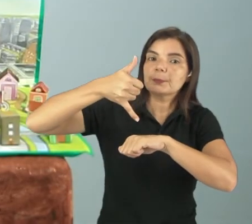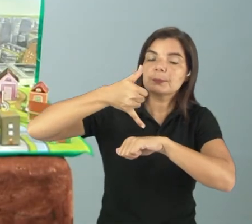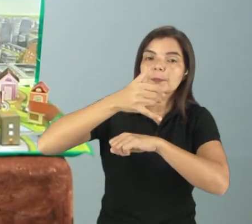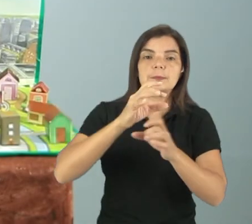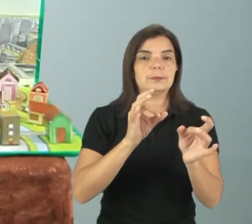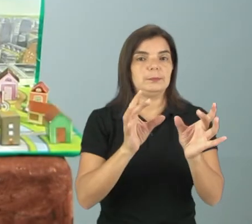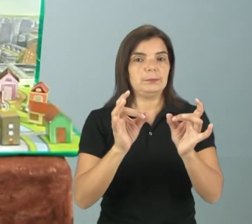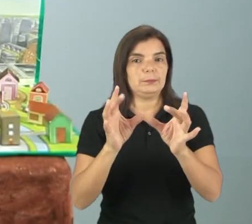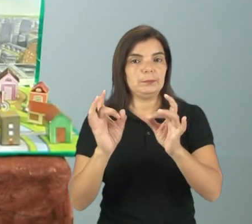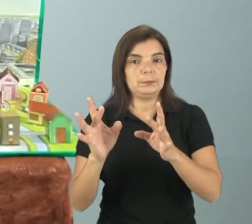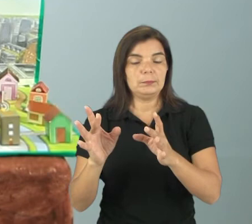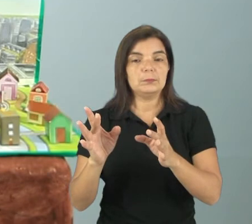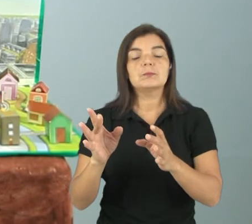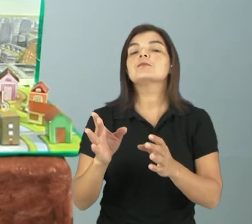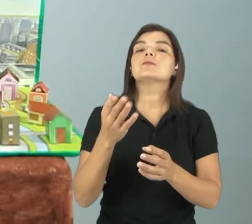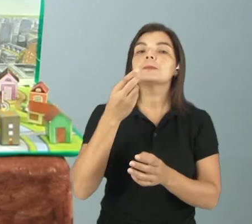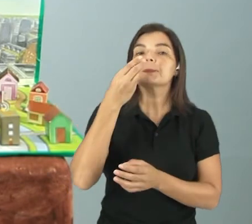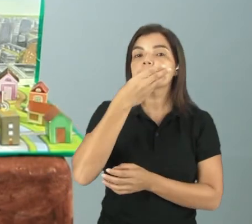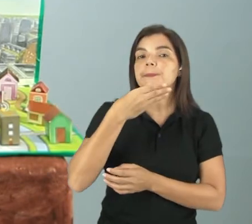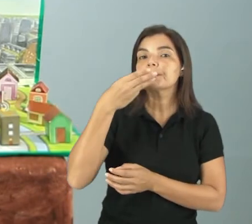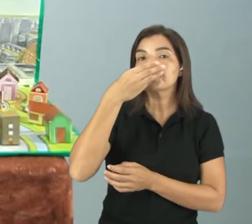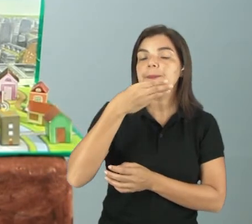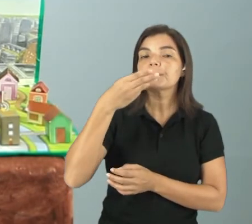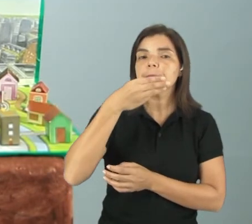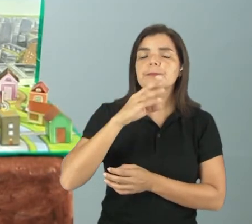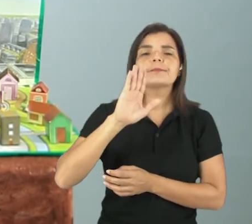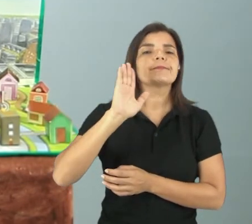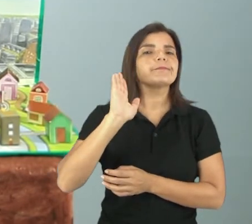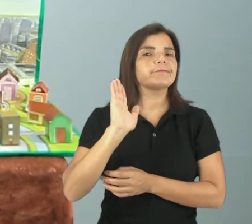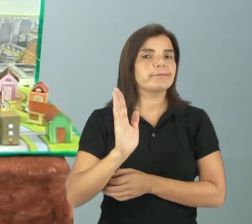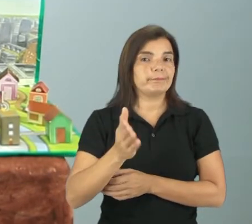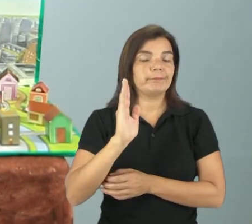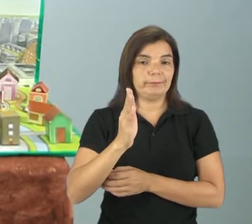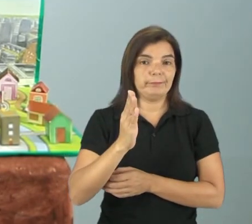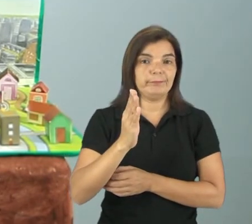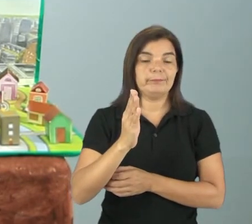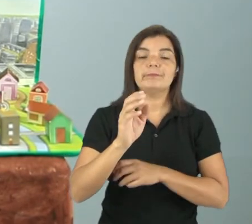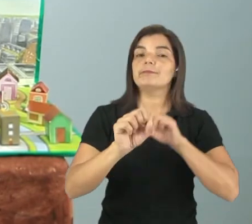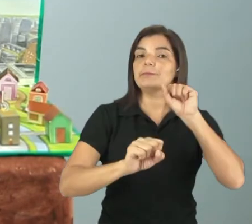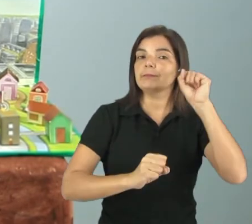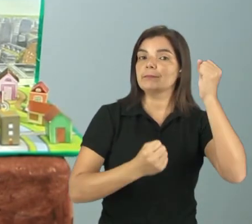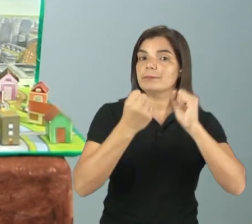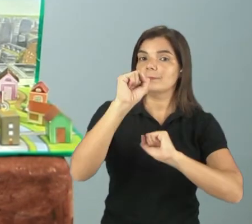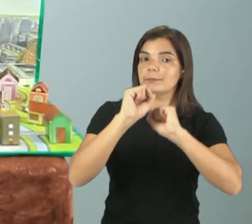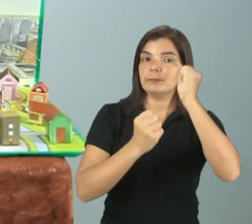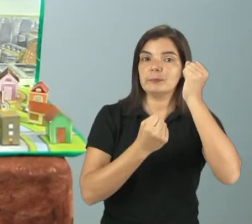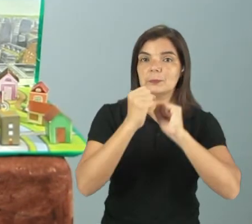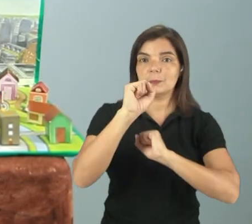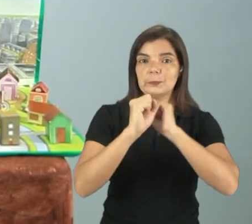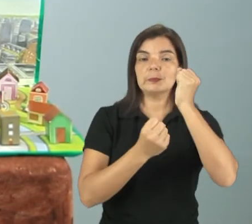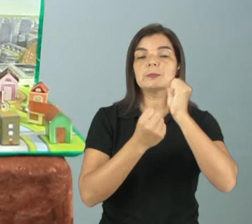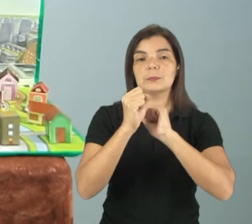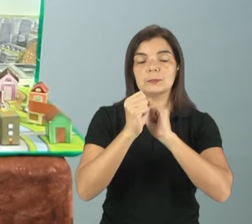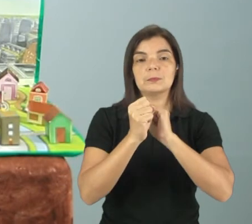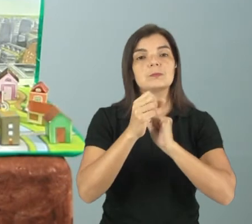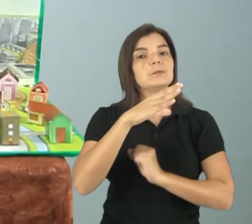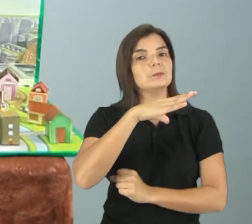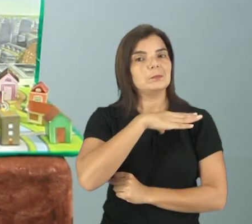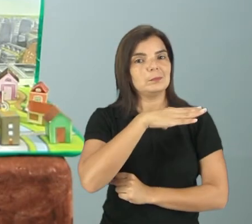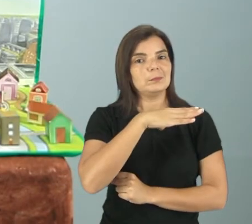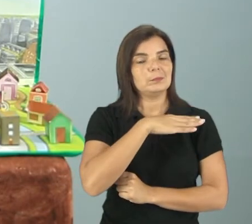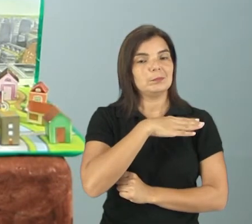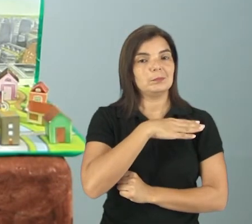venda de óleo, de açúcar, esses produtos, né, que já passaram pela indústria, né, já passaram pela cidade,